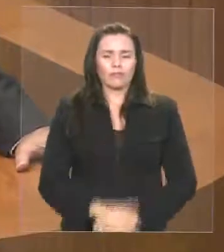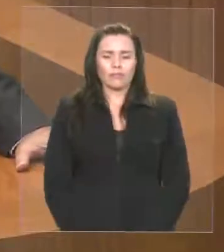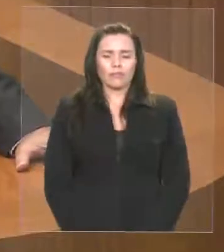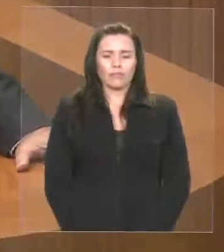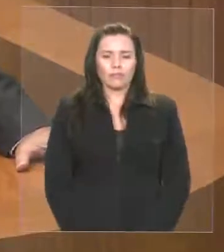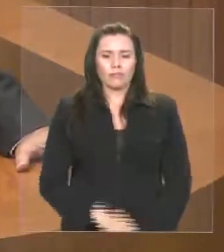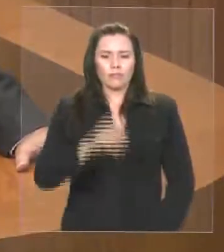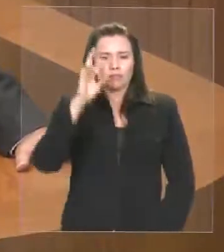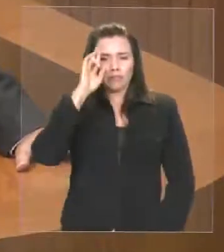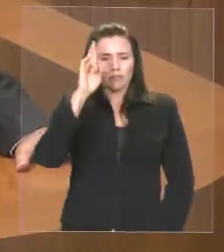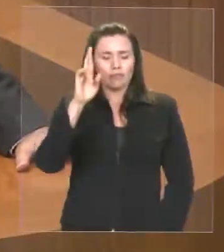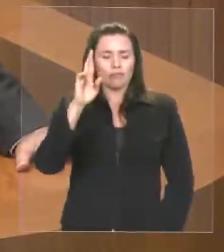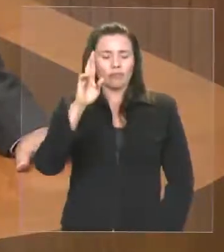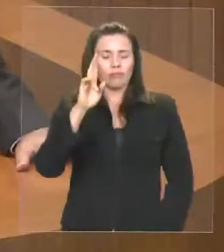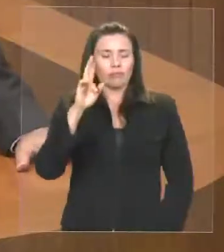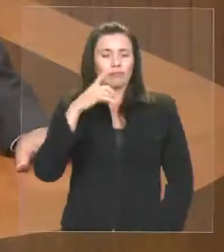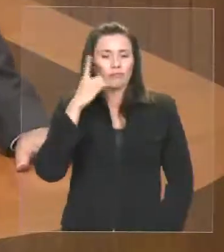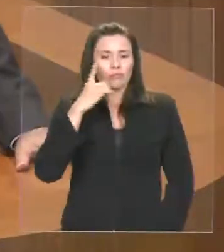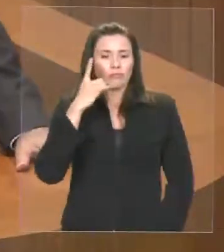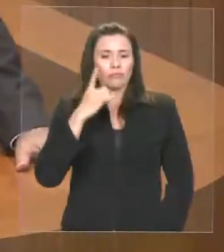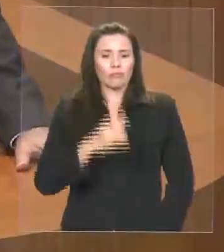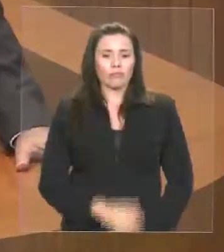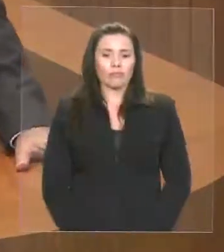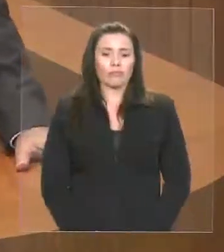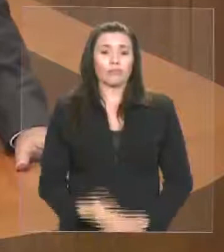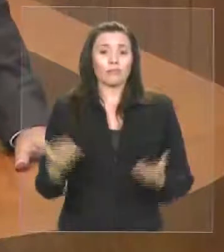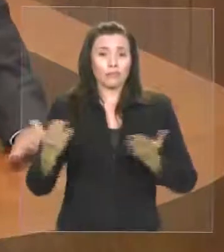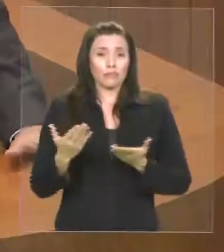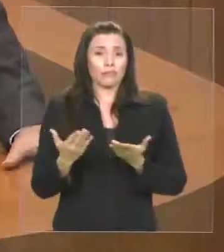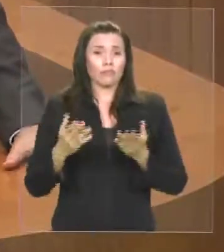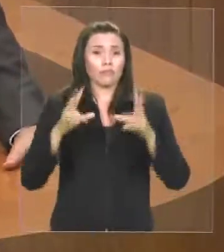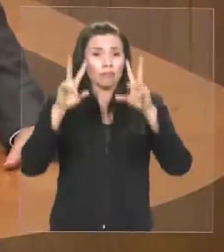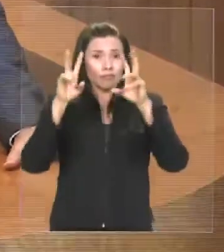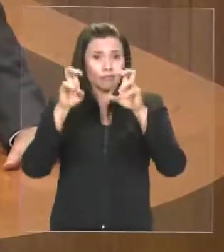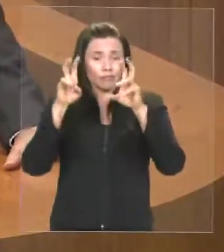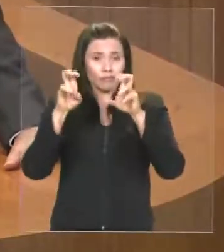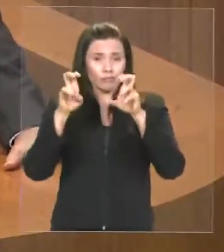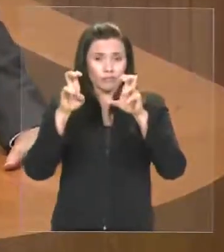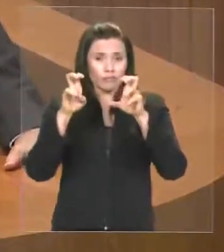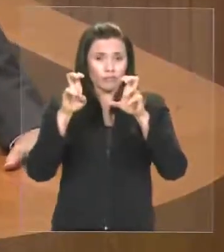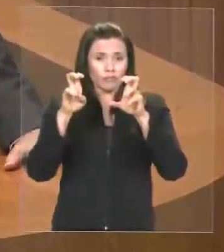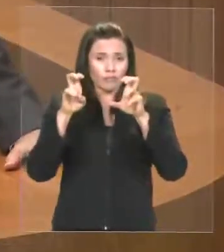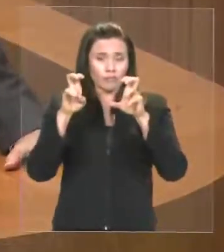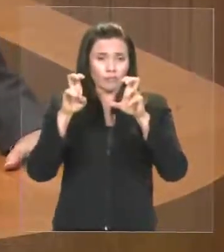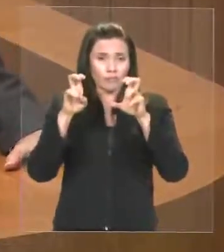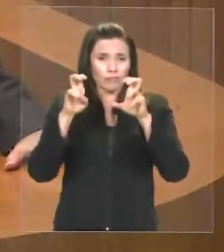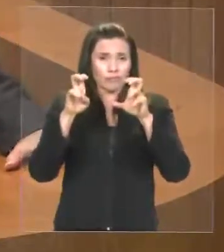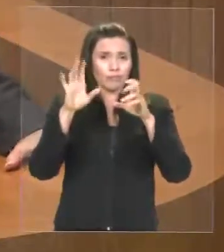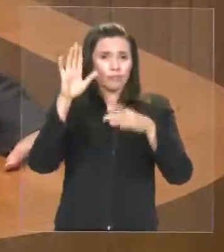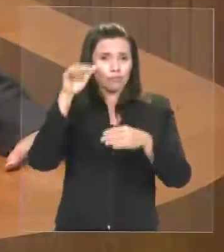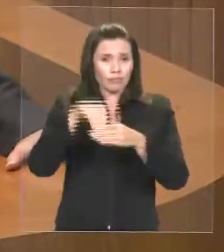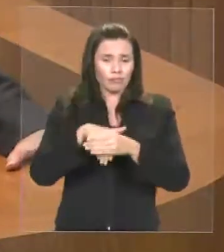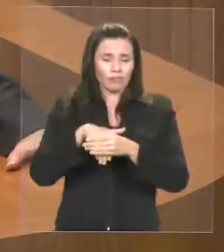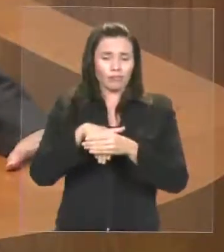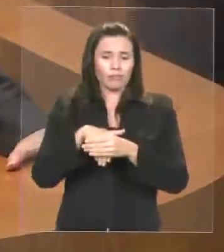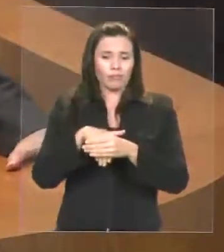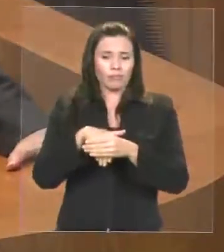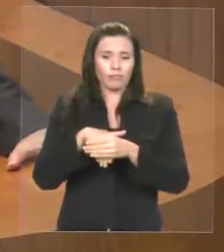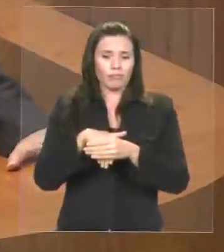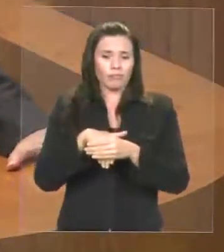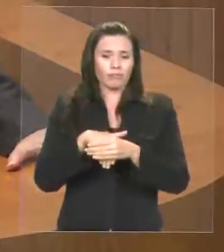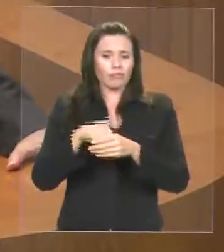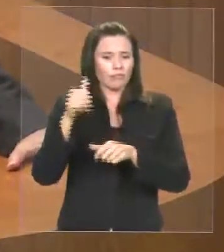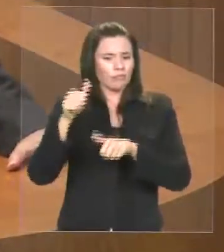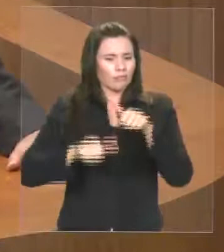Senhores deputados, já na pauta de hoje, mais uma vez, a apreciação de